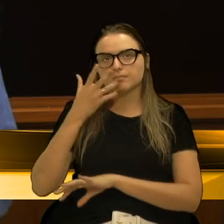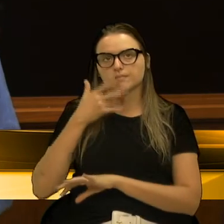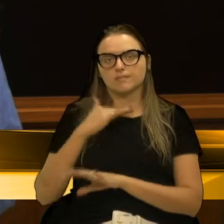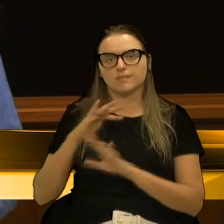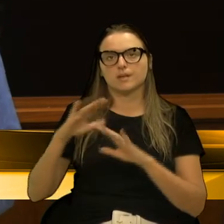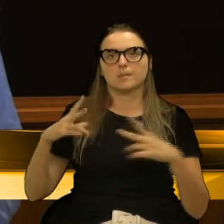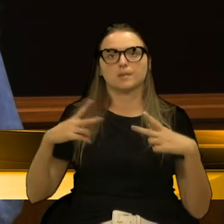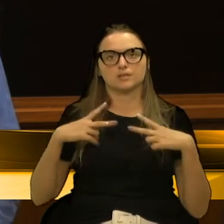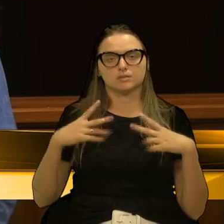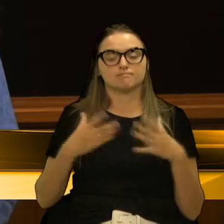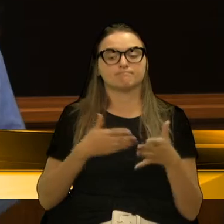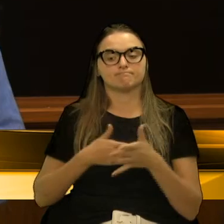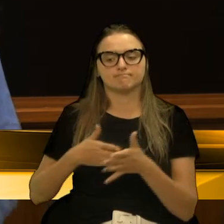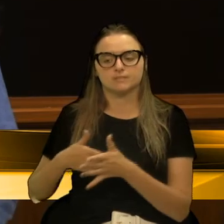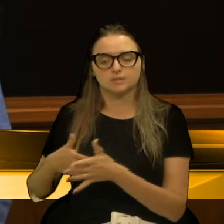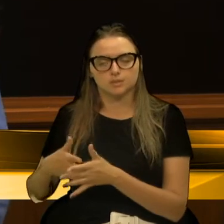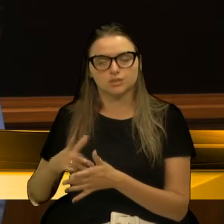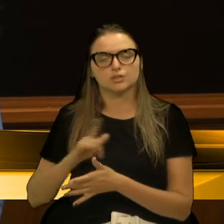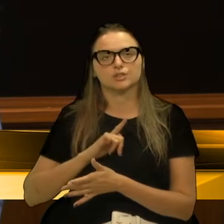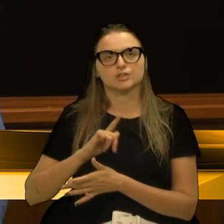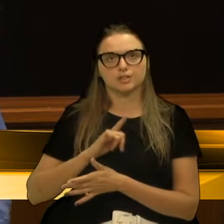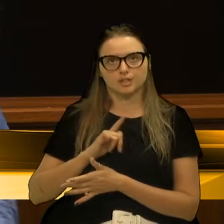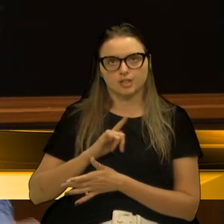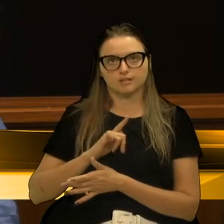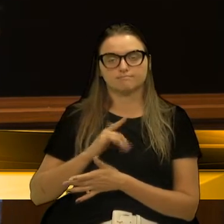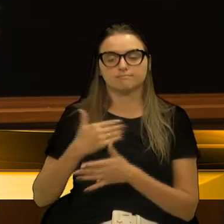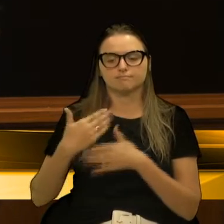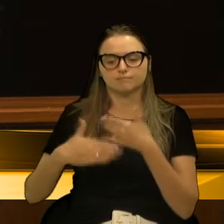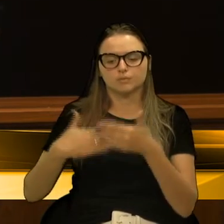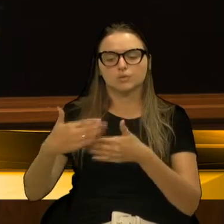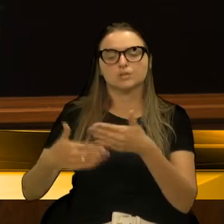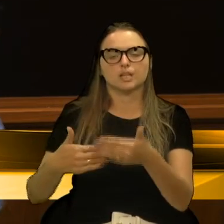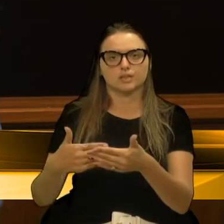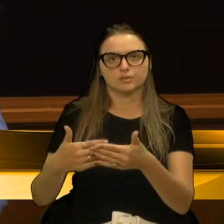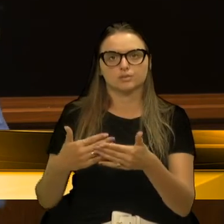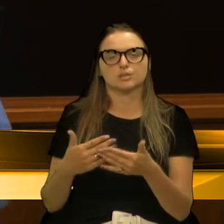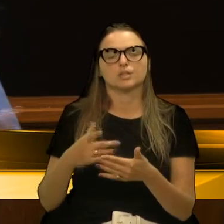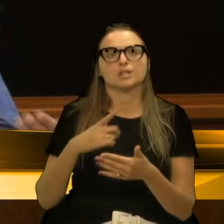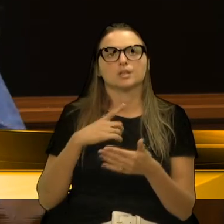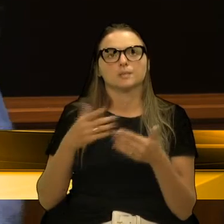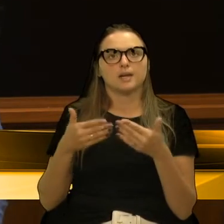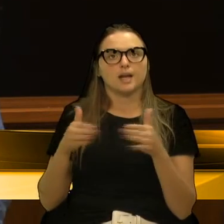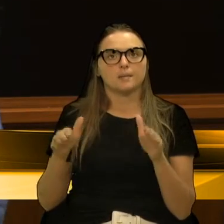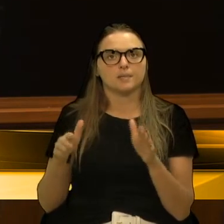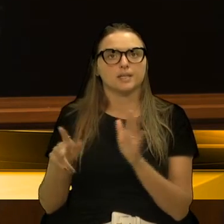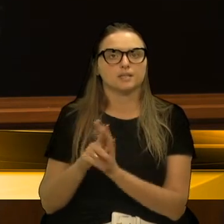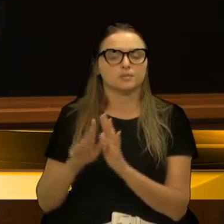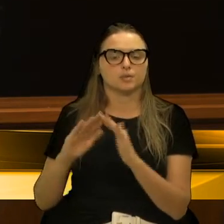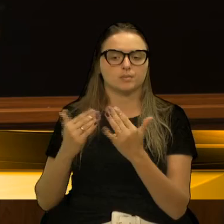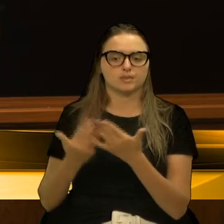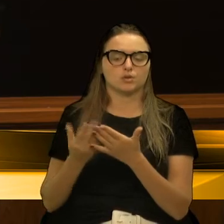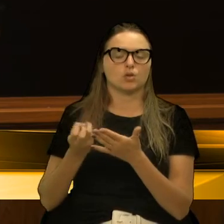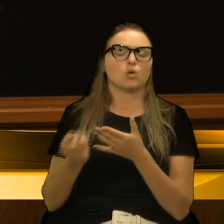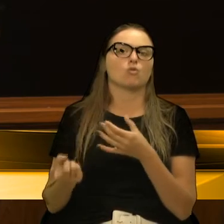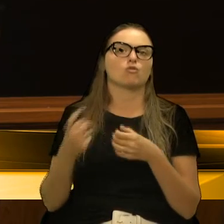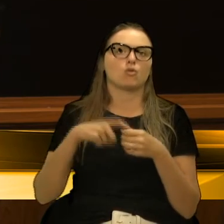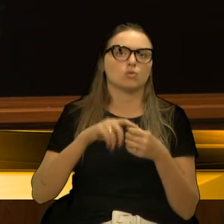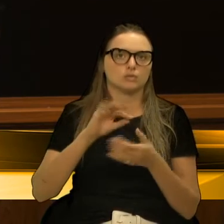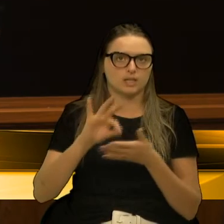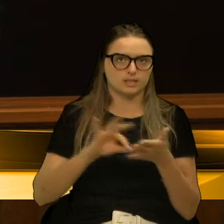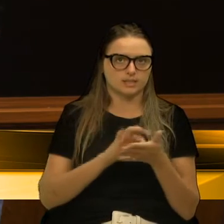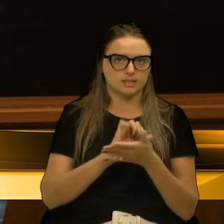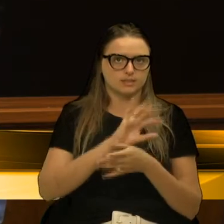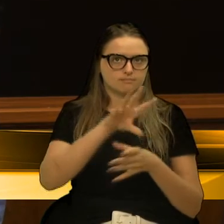que expõem as dificuldades que elas têm em etapas, em processos para abrir as suas escolas, para o recredenciamento. Então, quero dizer que